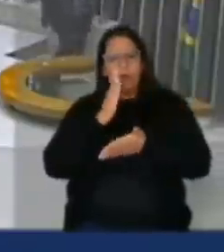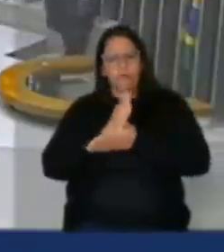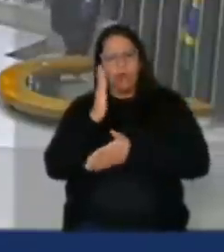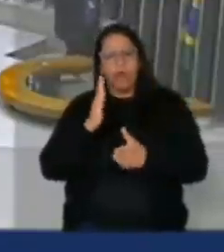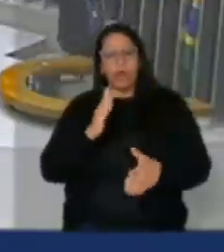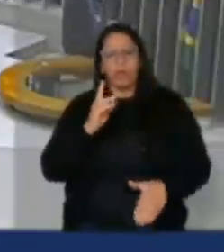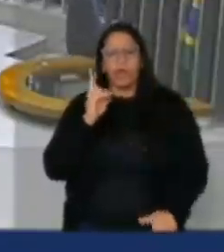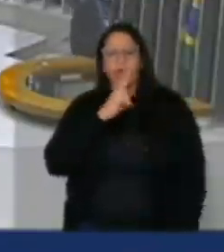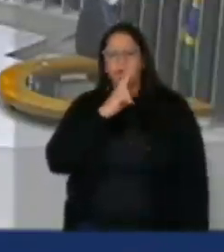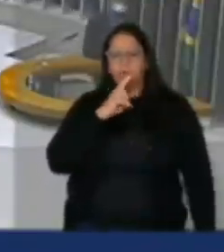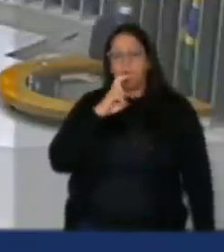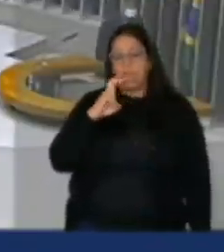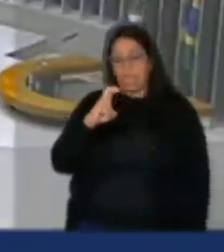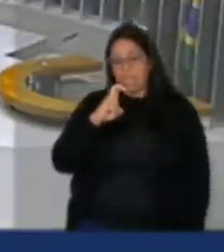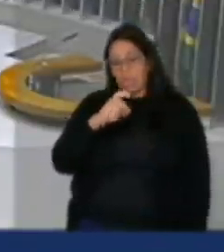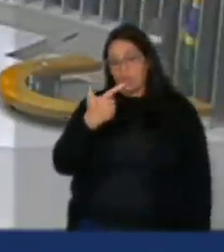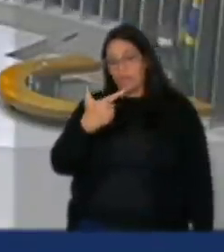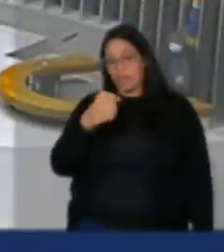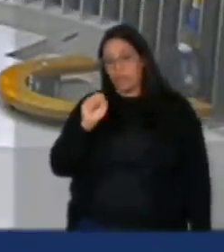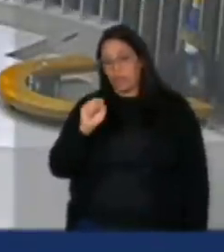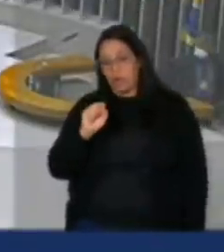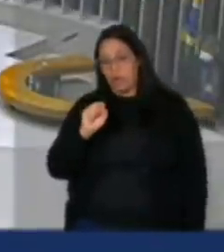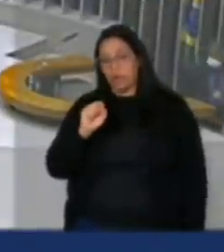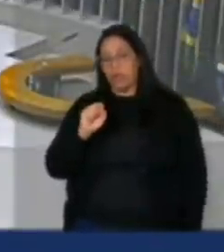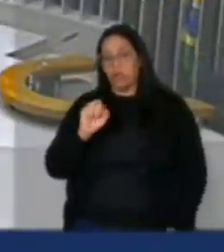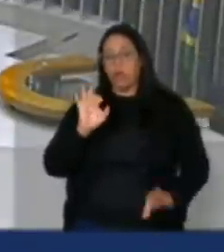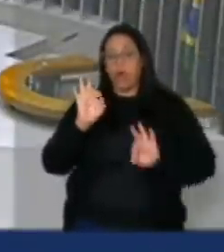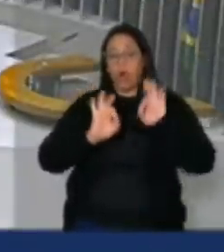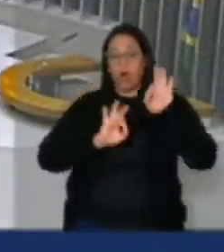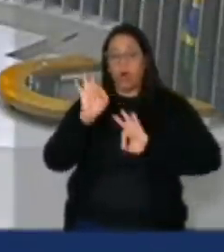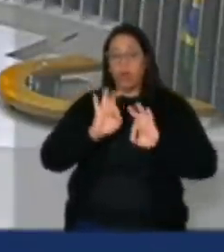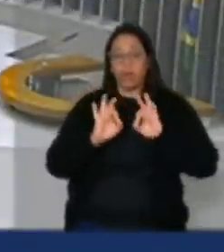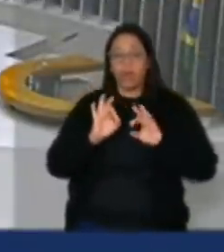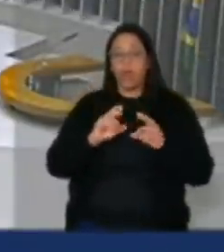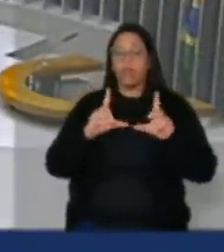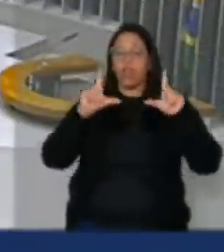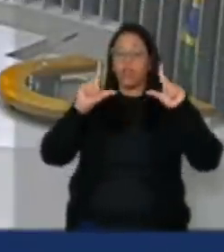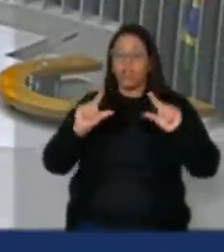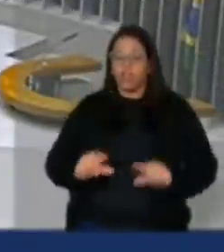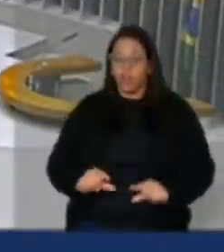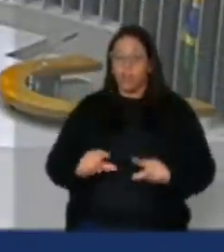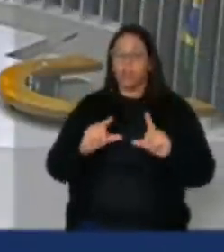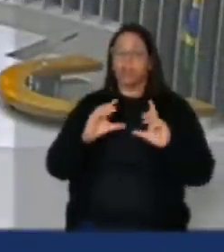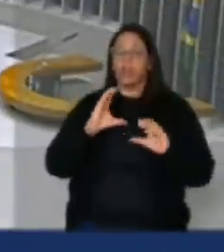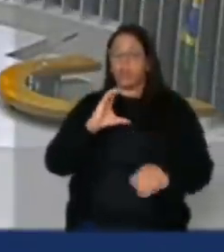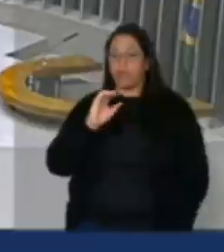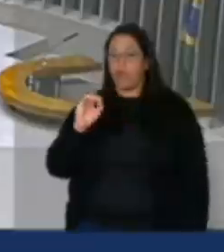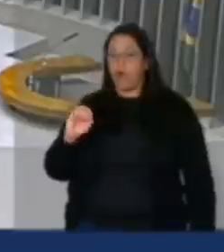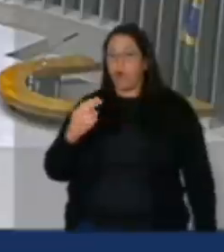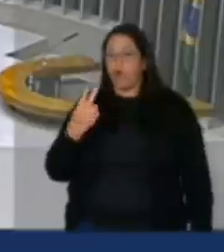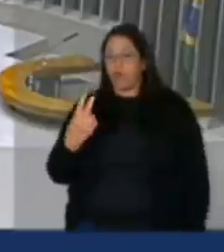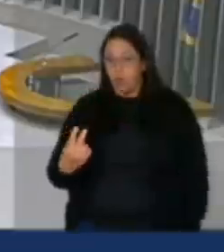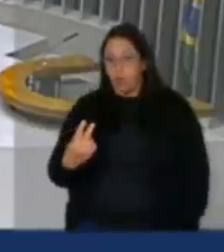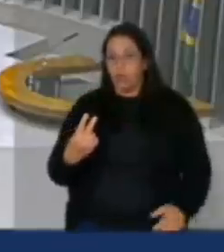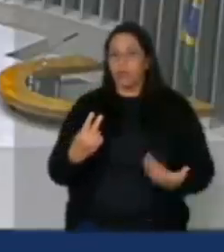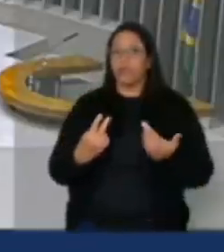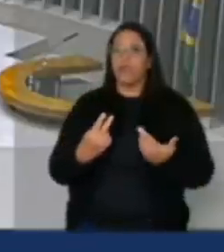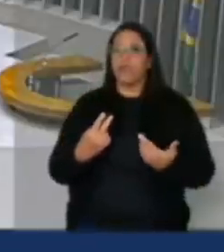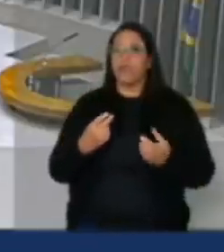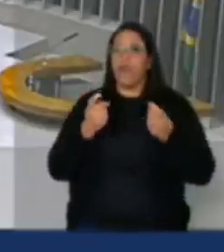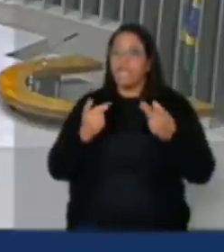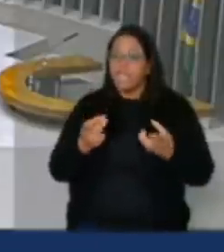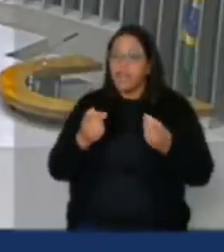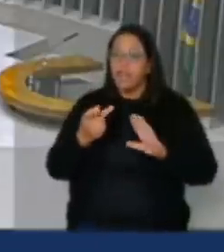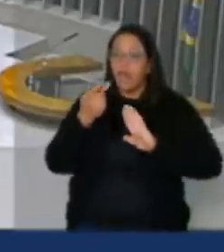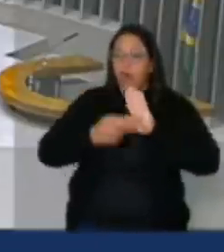do projeto de lei 528 que regulamenta o mercado brasileiro de redução de emissões. E esse mercado, esse